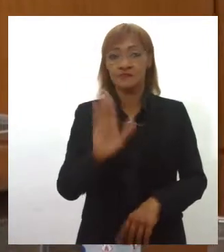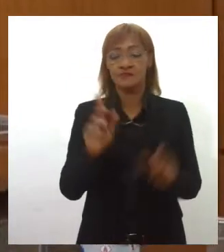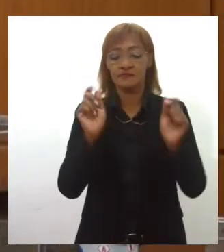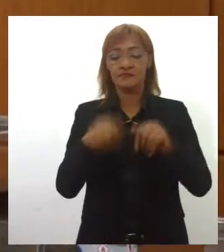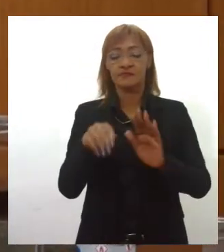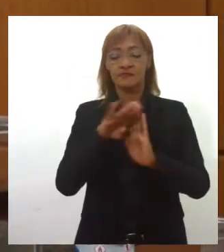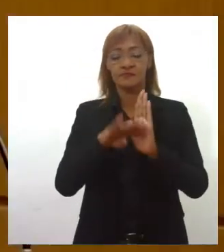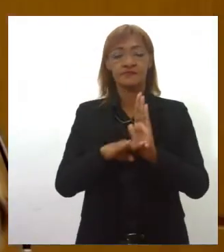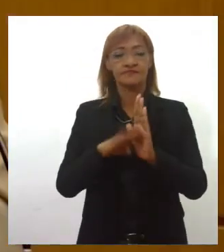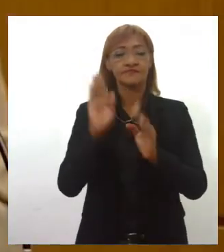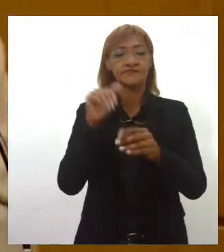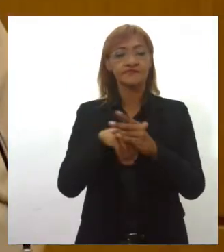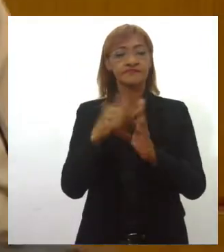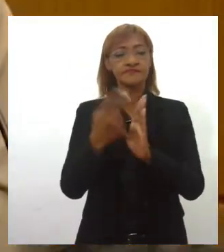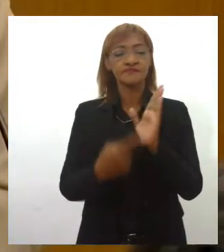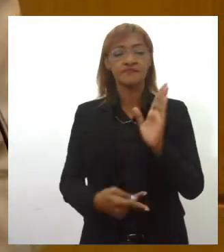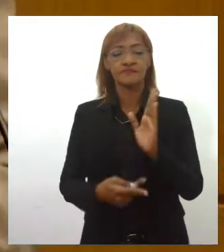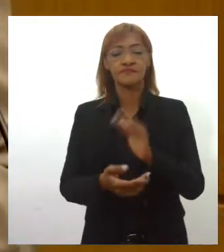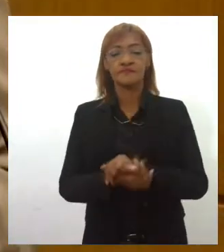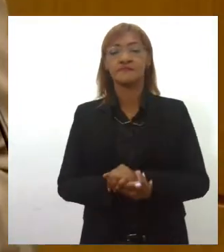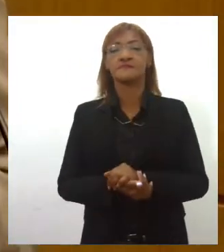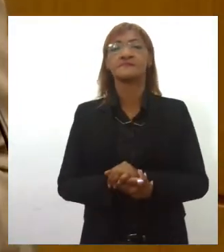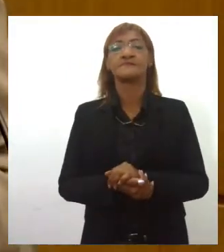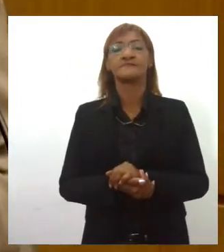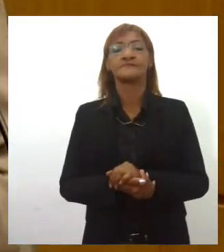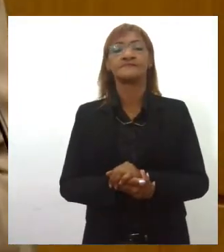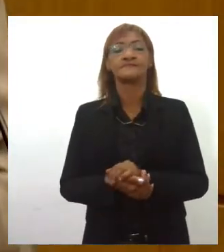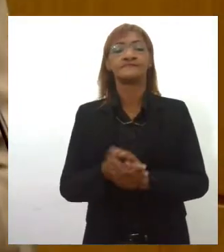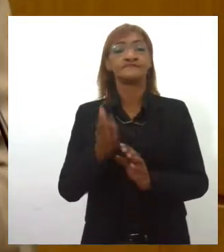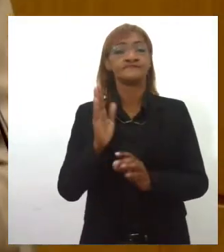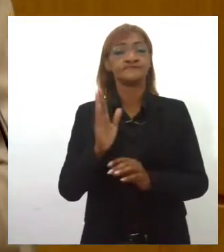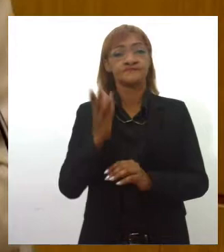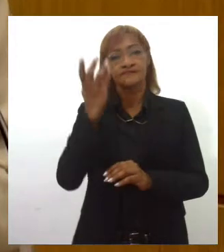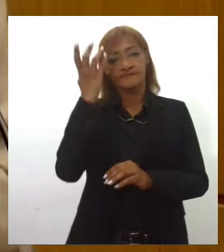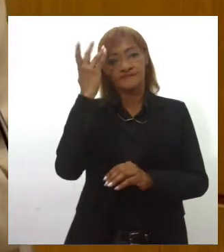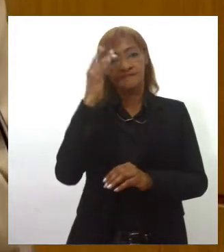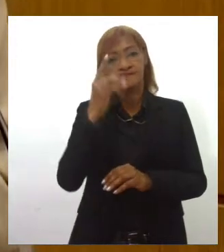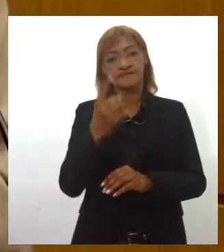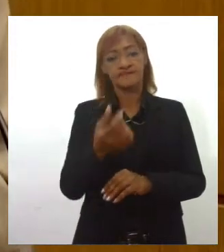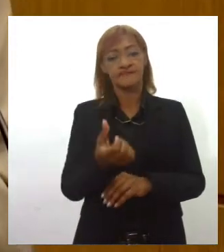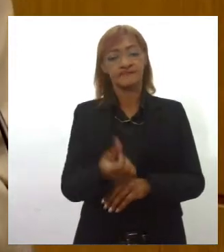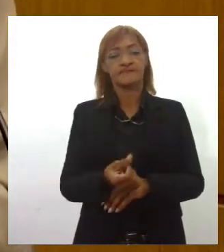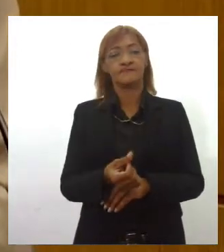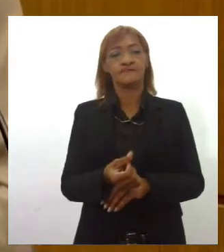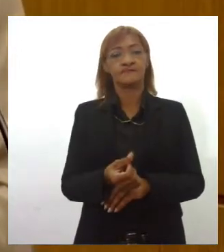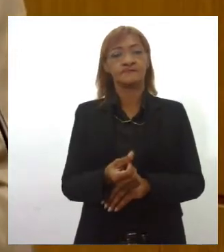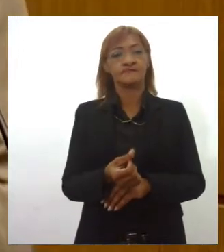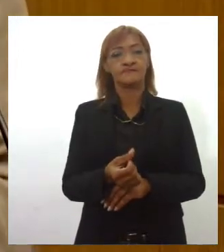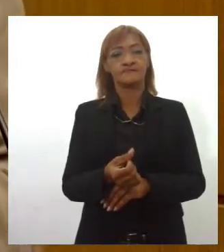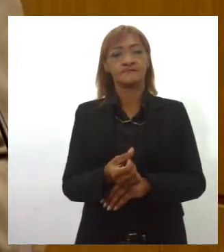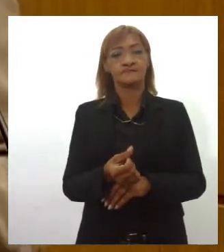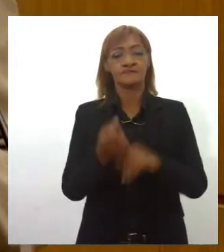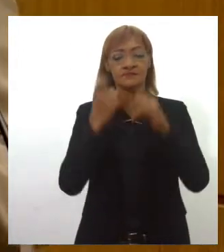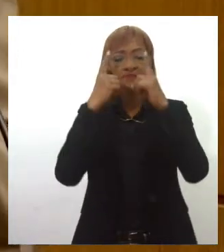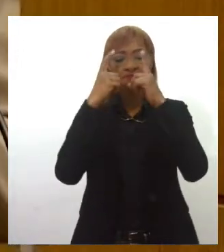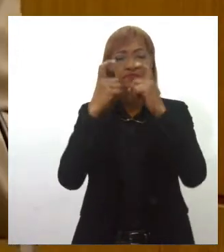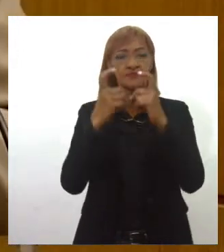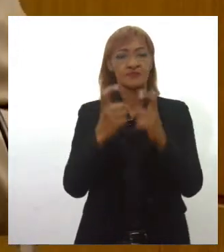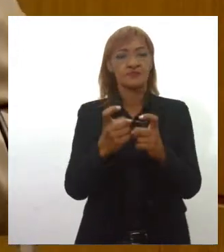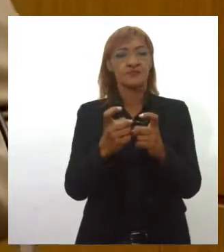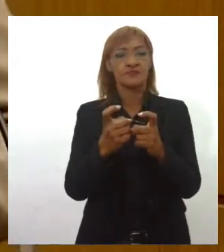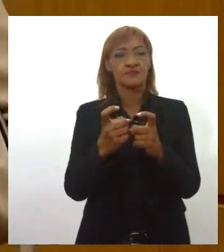autoria sobre o assunto. Estamos vivendo os 16 dias de ativismo pelo fim da violência contra as mulheres.